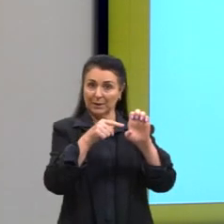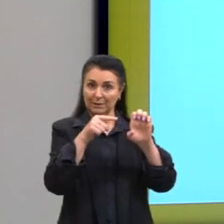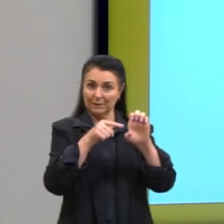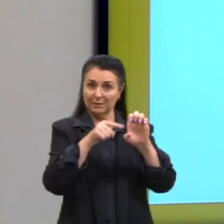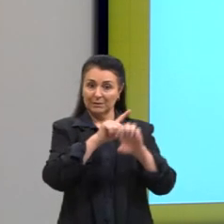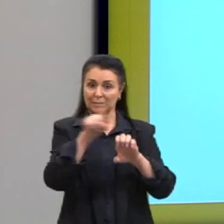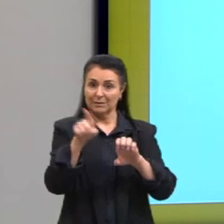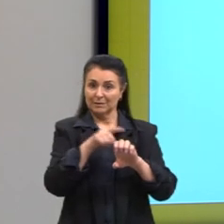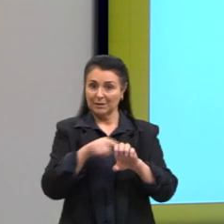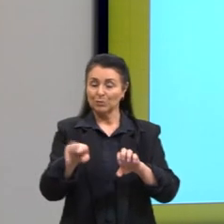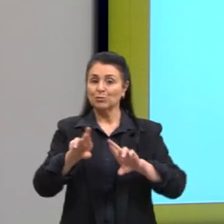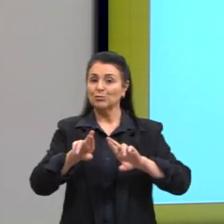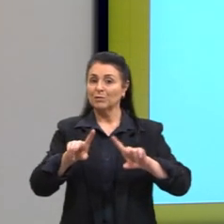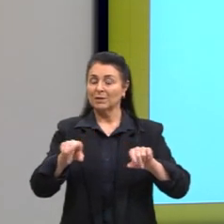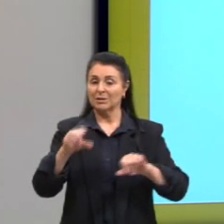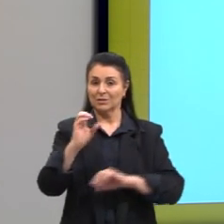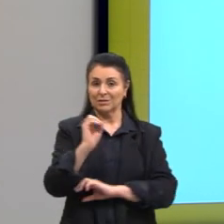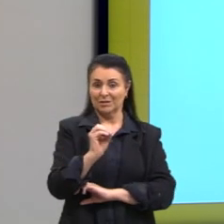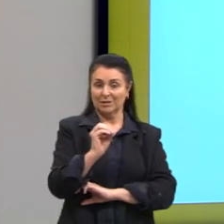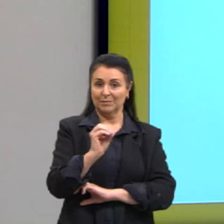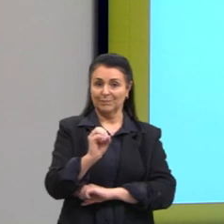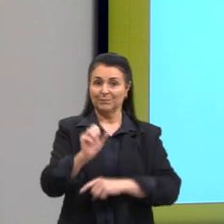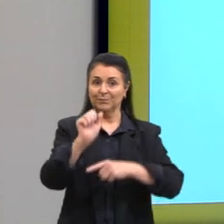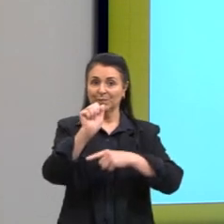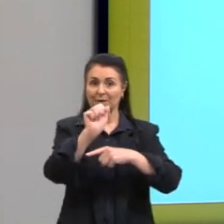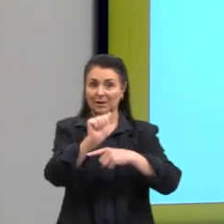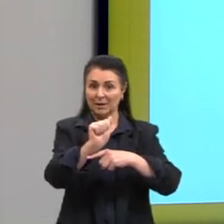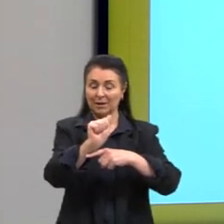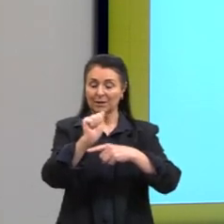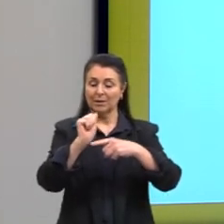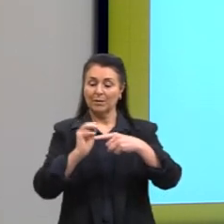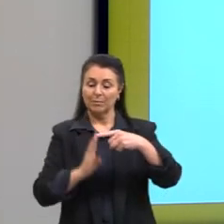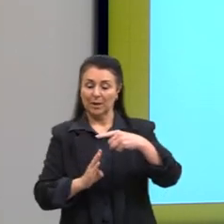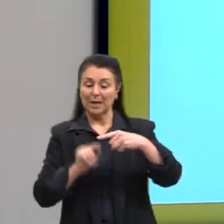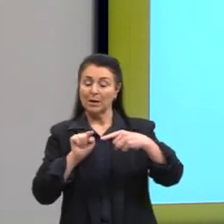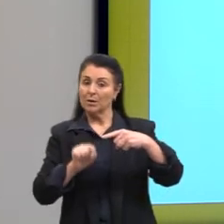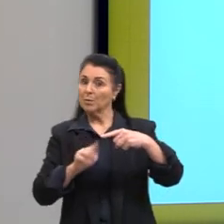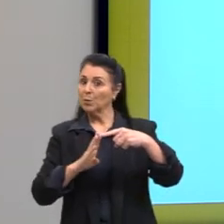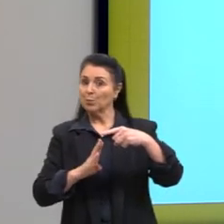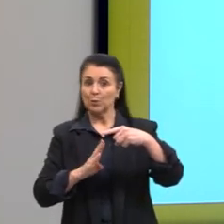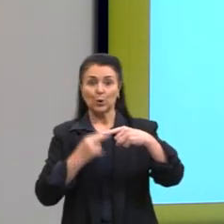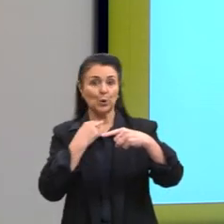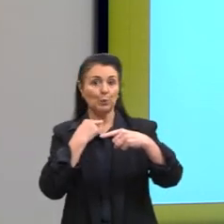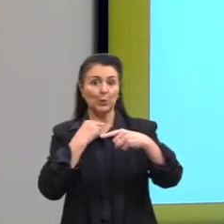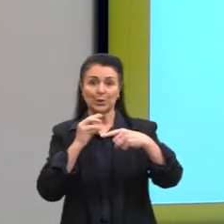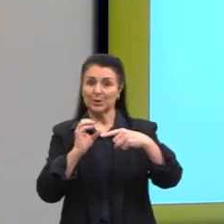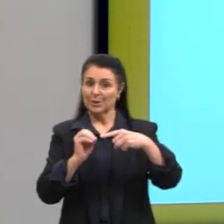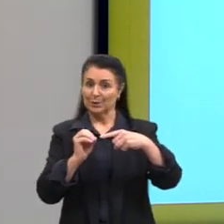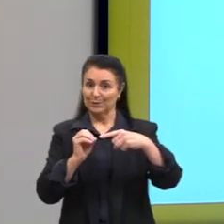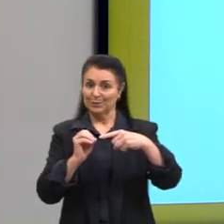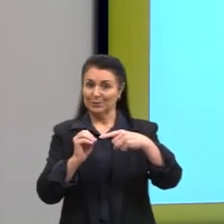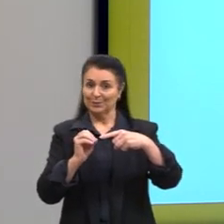Basicamente, é essa definição. É A sobre B, no entanto, B não pode ser zero, certo? Em ambos inteiros.